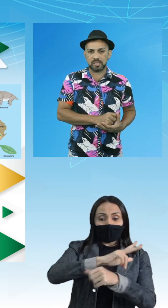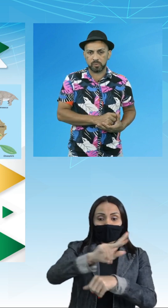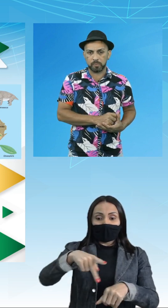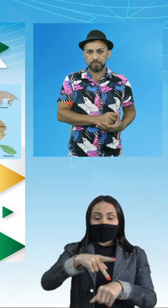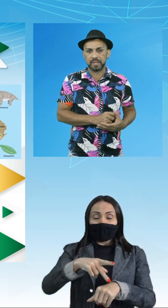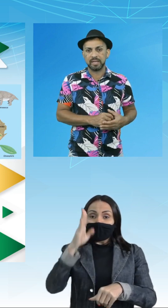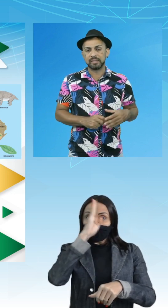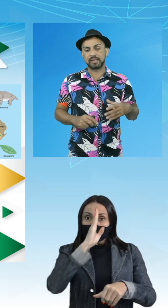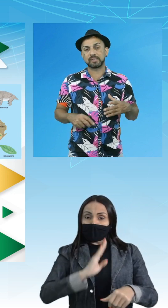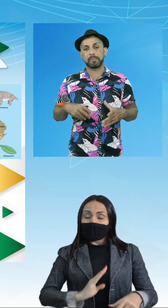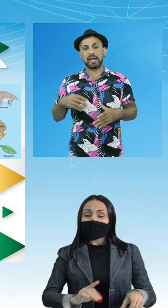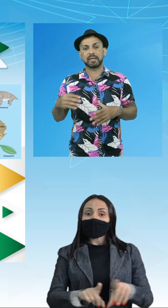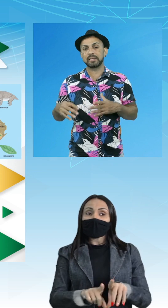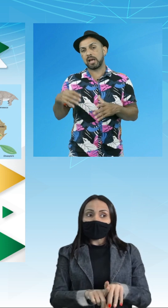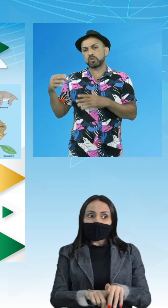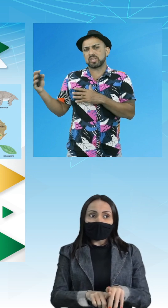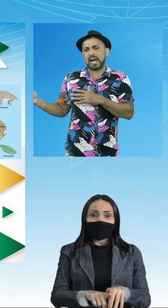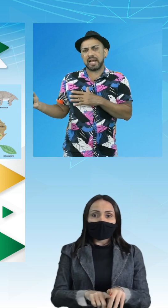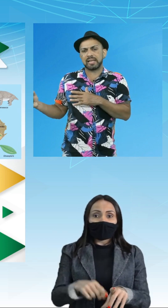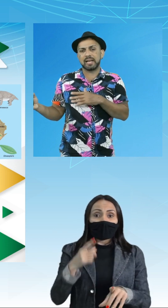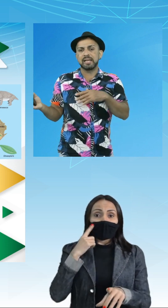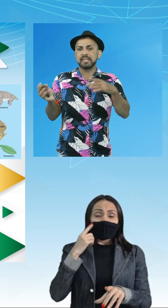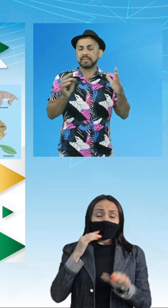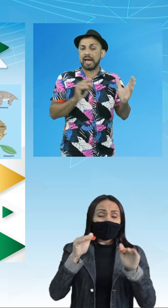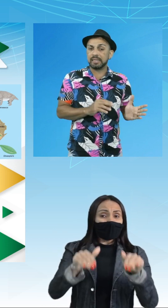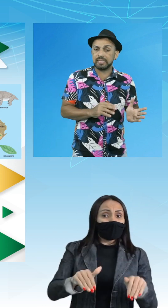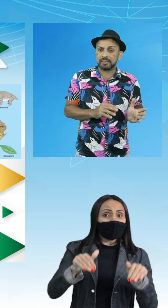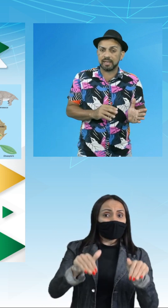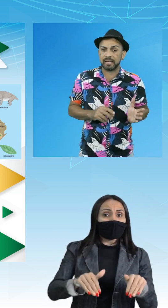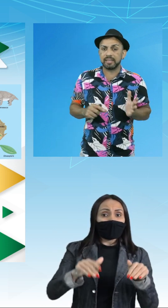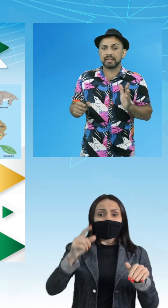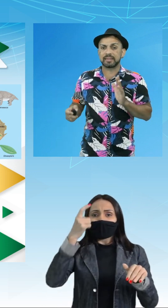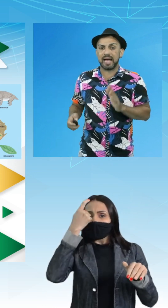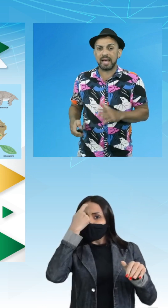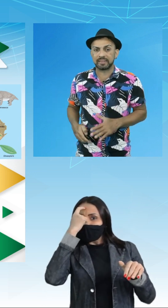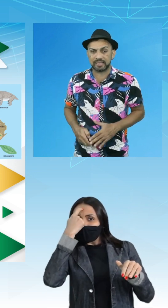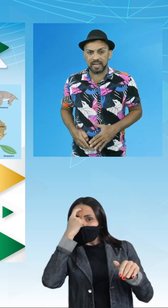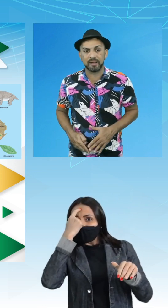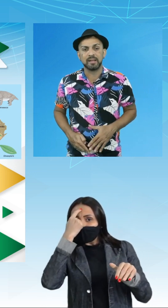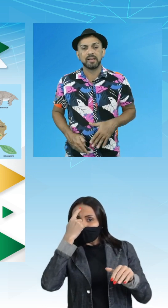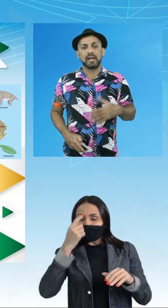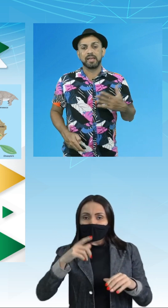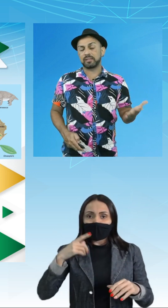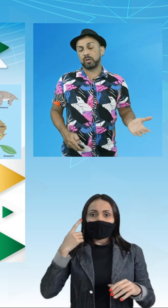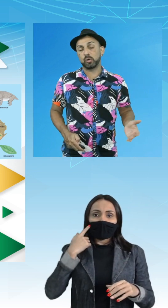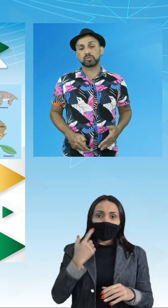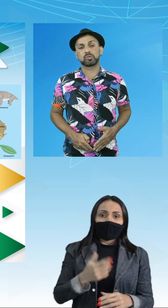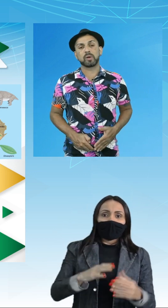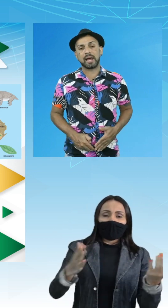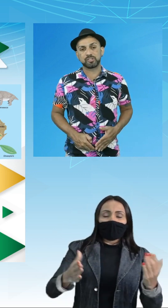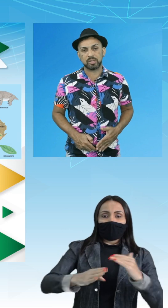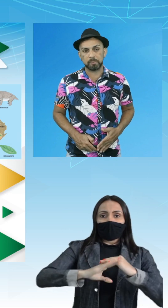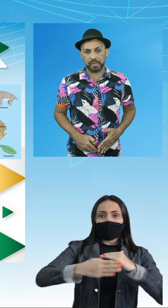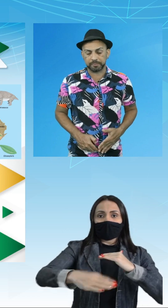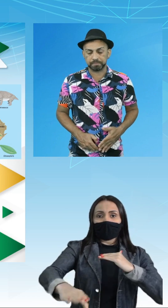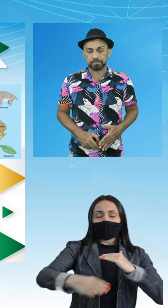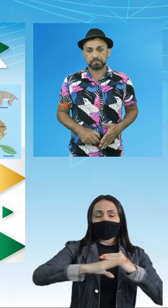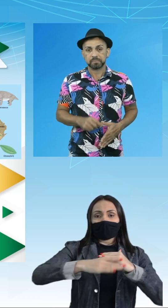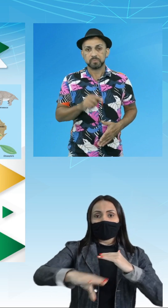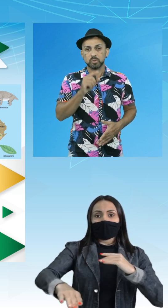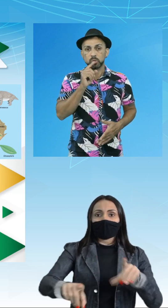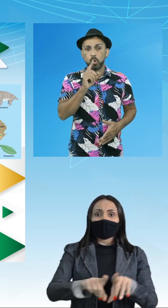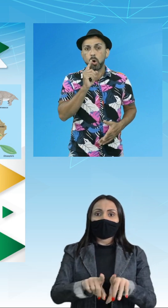Brasil. Tem também ali na Austrália, na Índia e Antártica, entre outros lugares também.